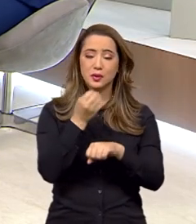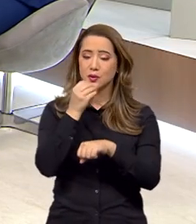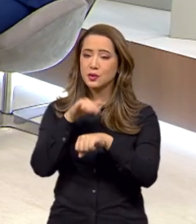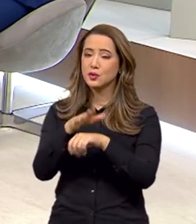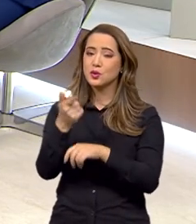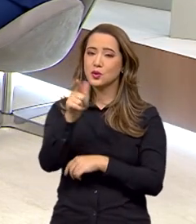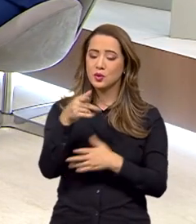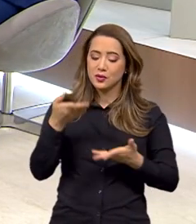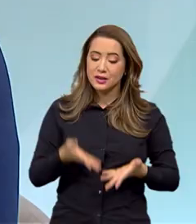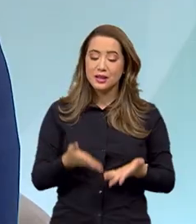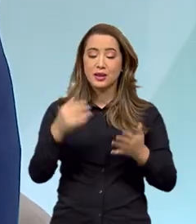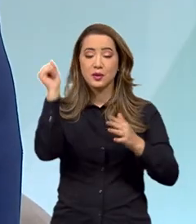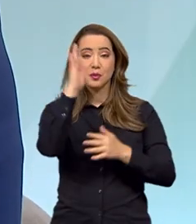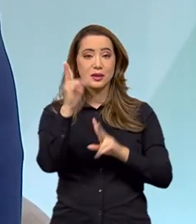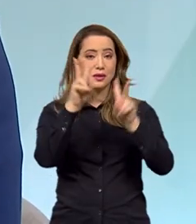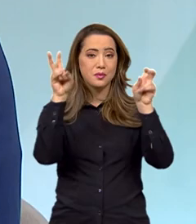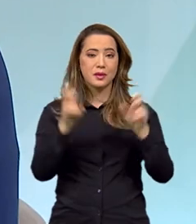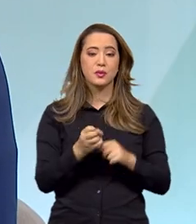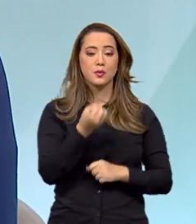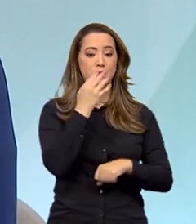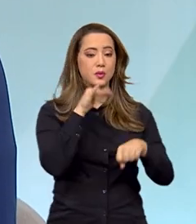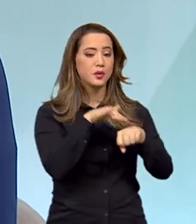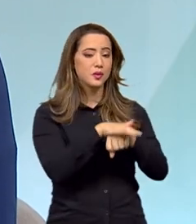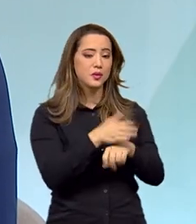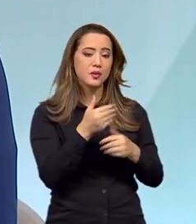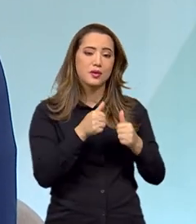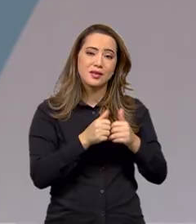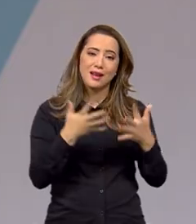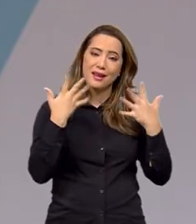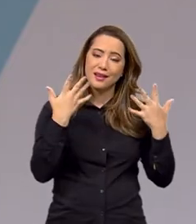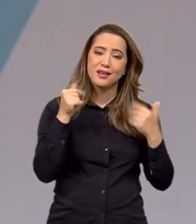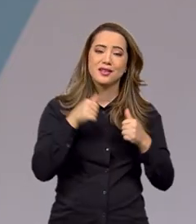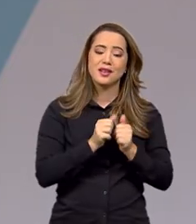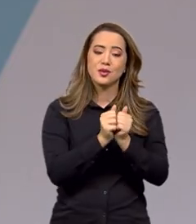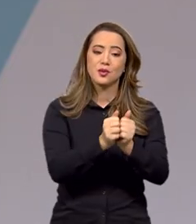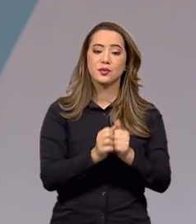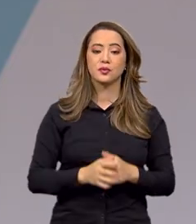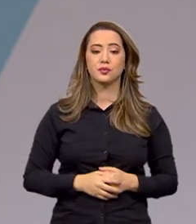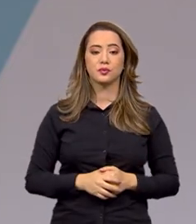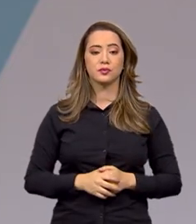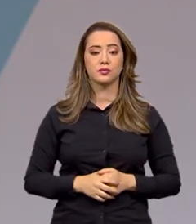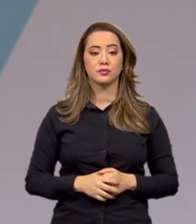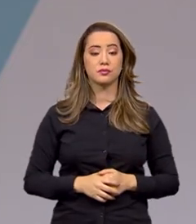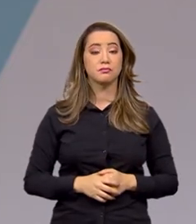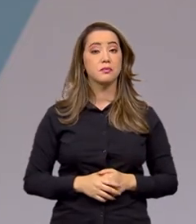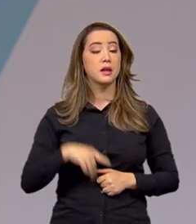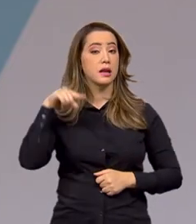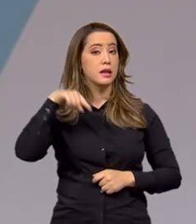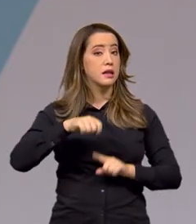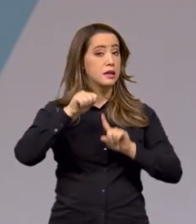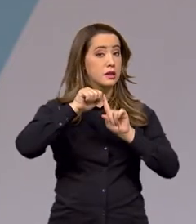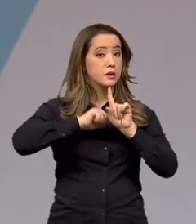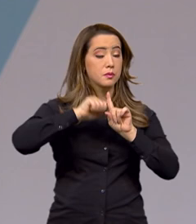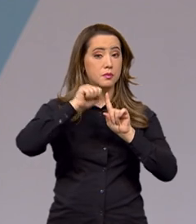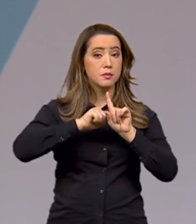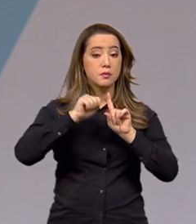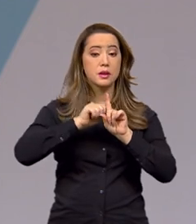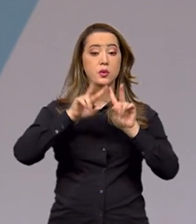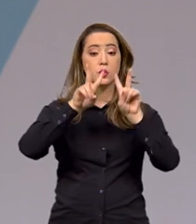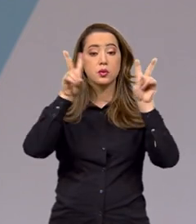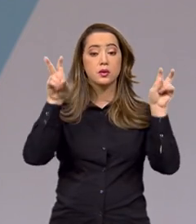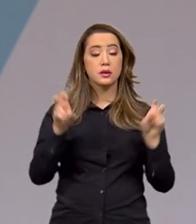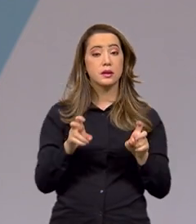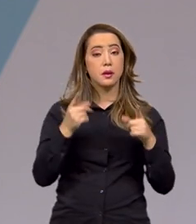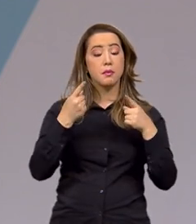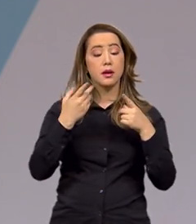conosco aqui no Brasil em Pauta. Boa noite, Paulo, uma alegria estar aqui contigo. Mês, então, dedicado a esse tema do